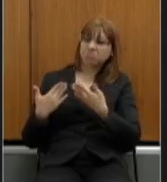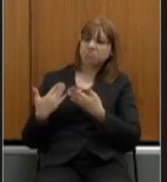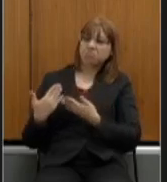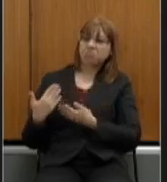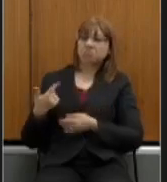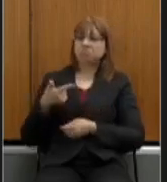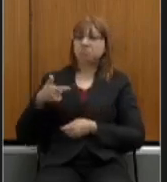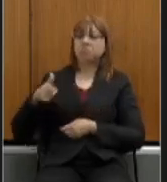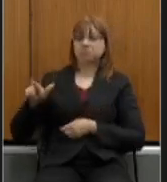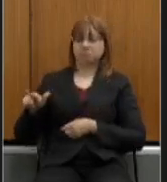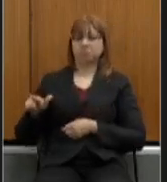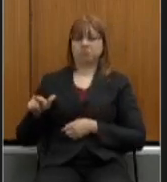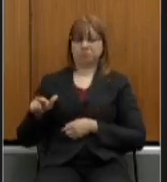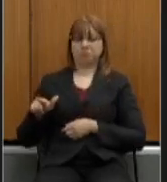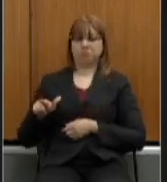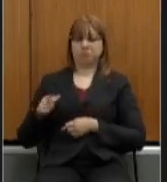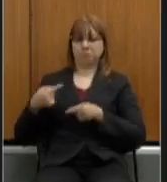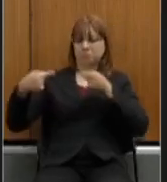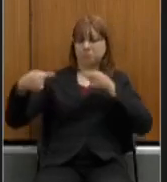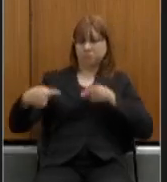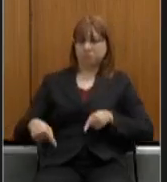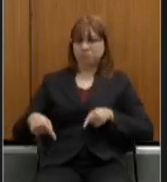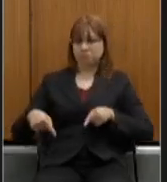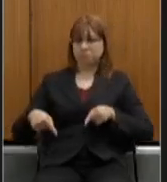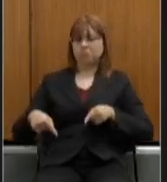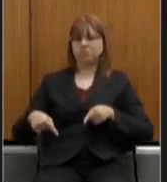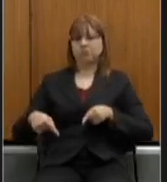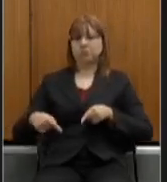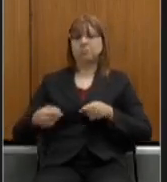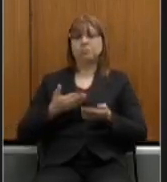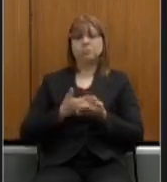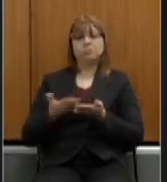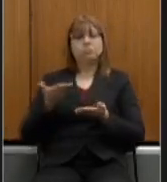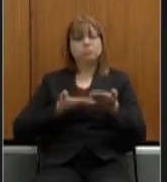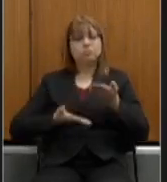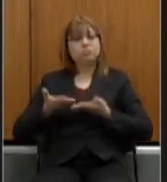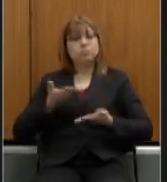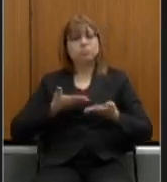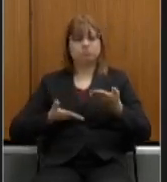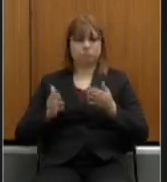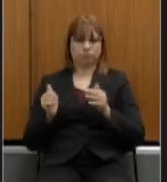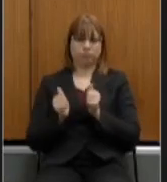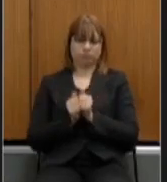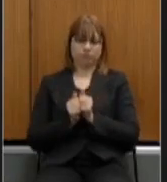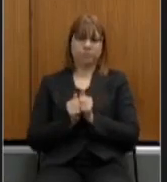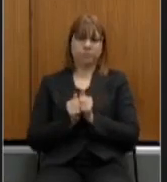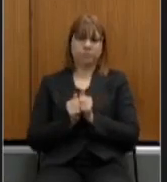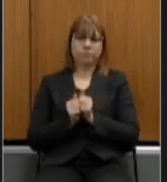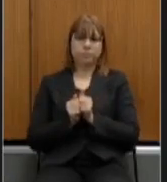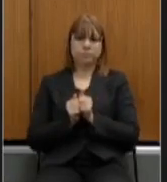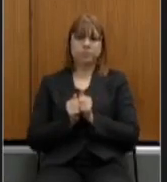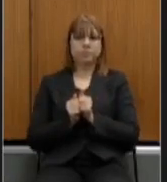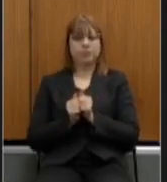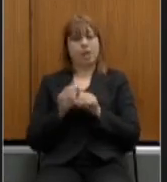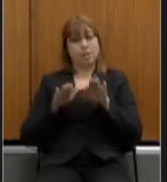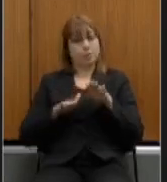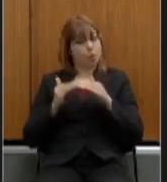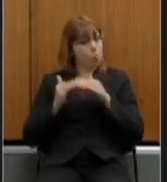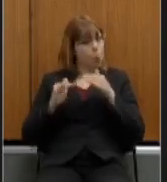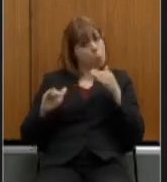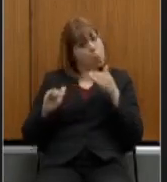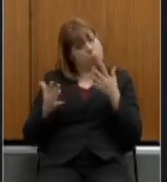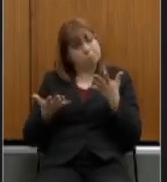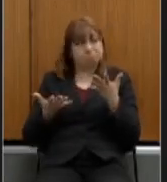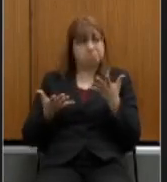semelhante às formas de dialogar com a nossa base mesmo com discordância e aqui